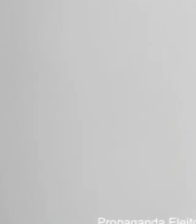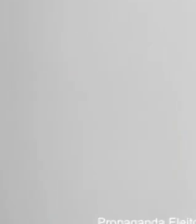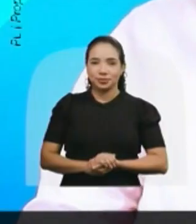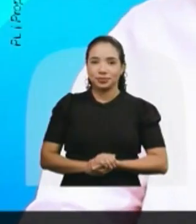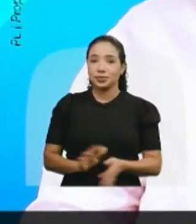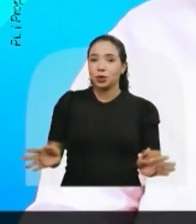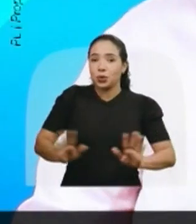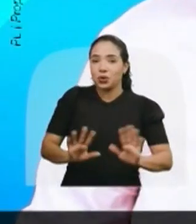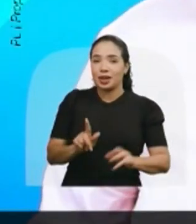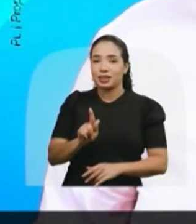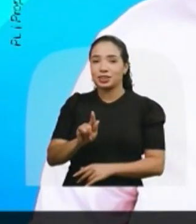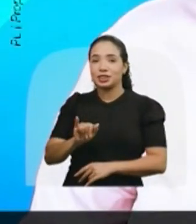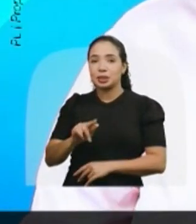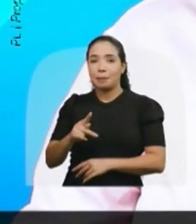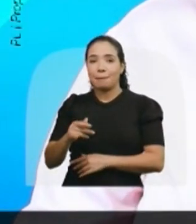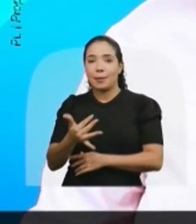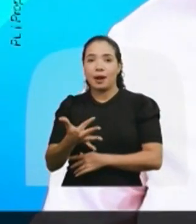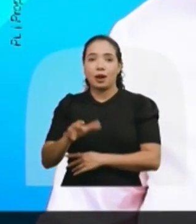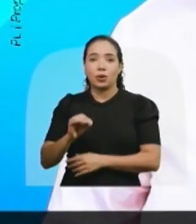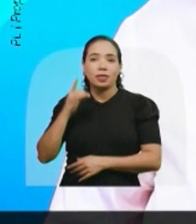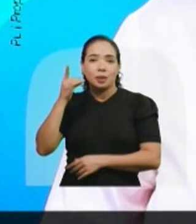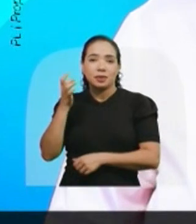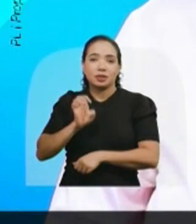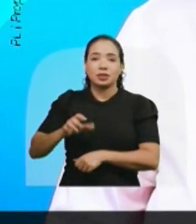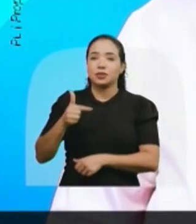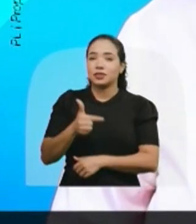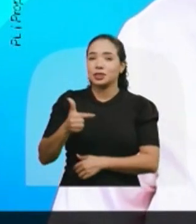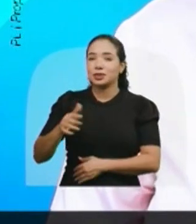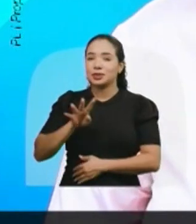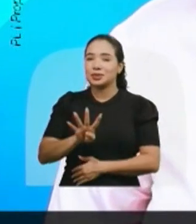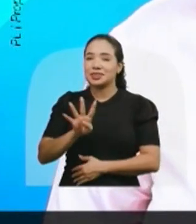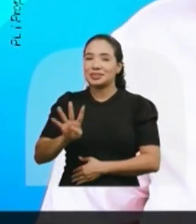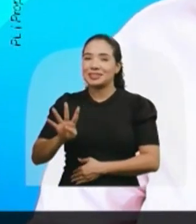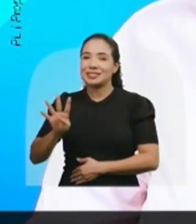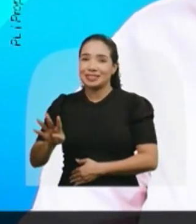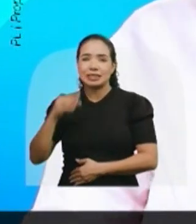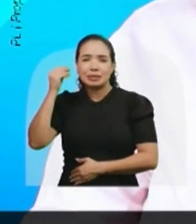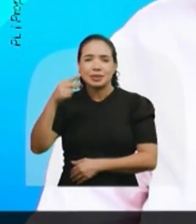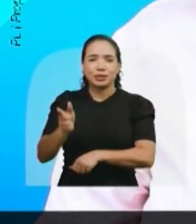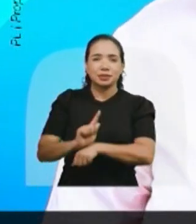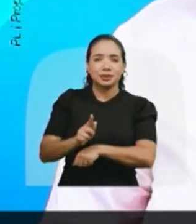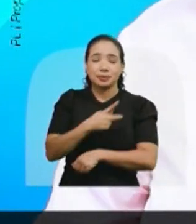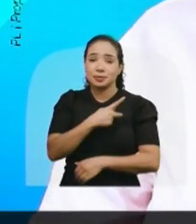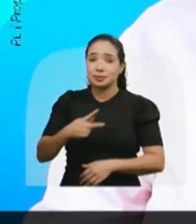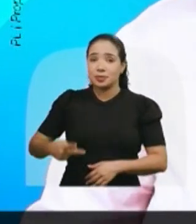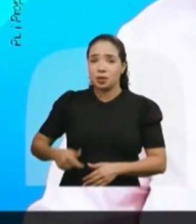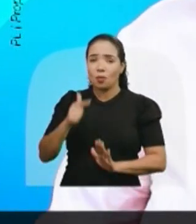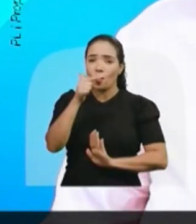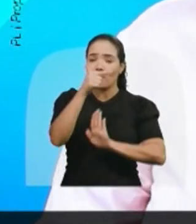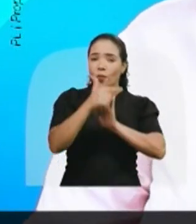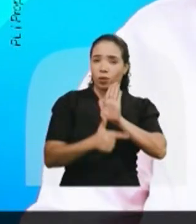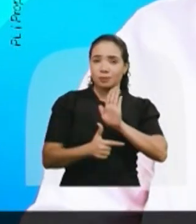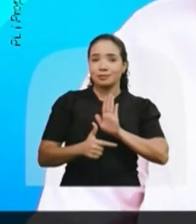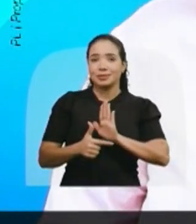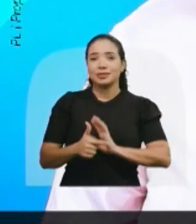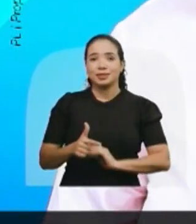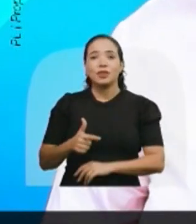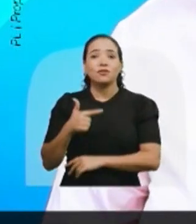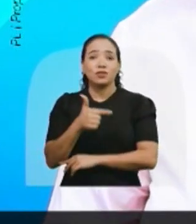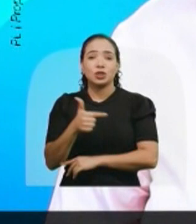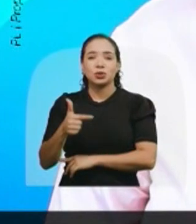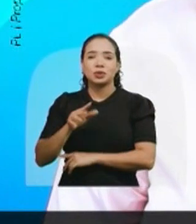Olá, sou o Jipão, deputado estadual 22444, experiente em gestão pública e ficha limpa. Jipão